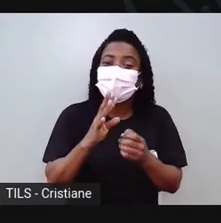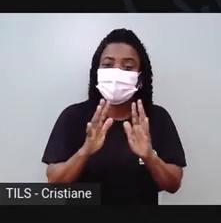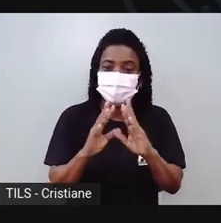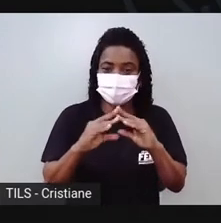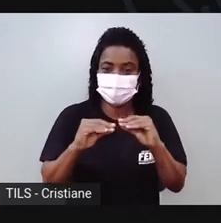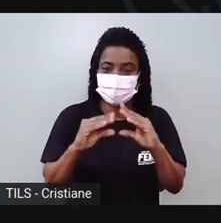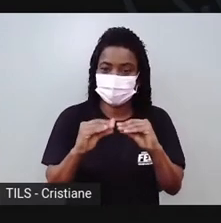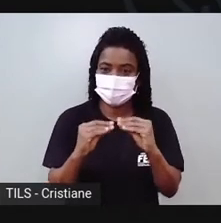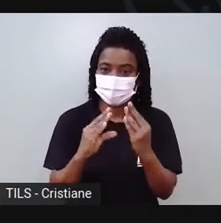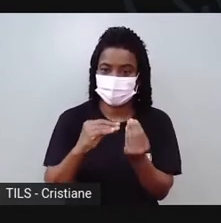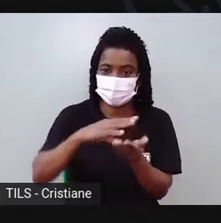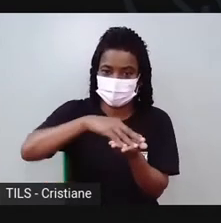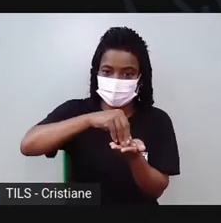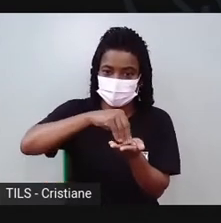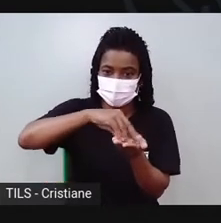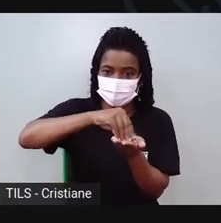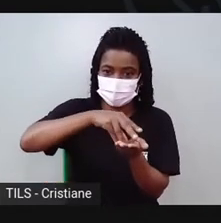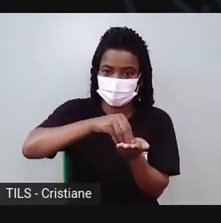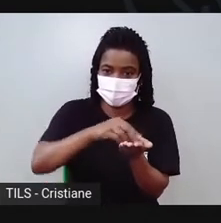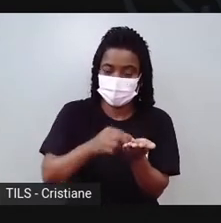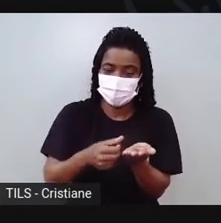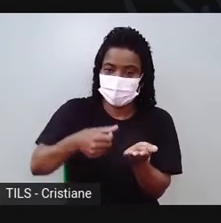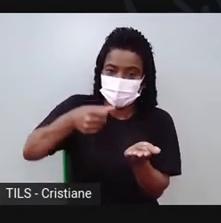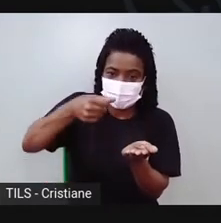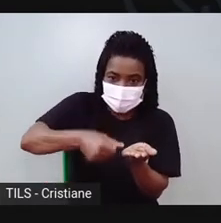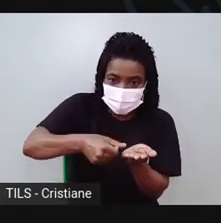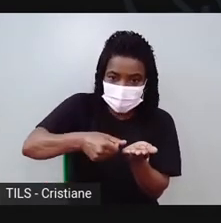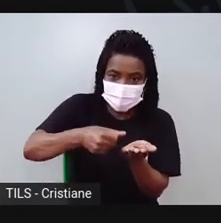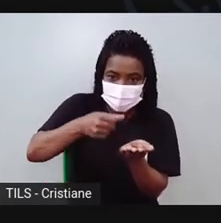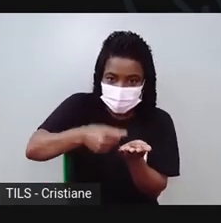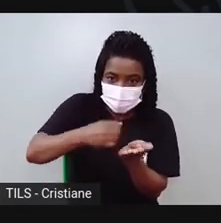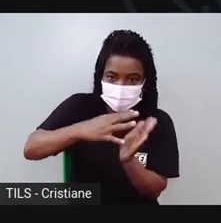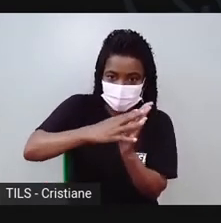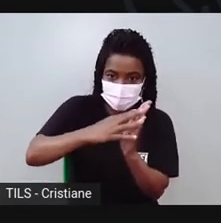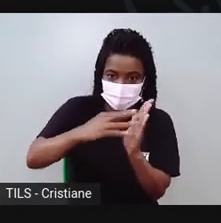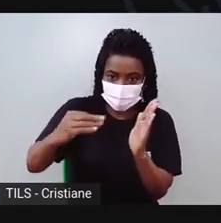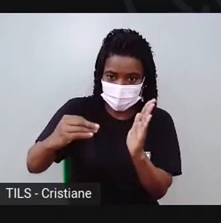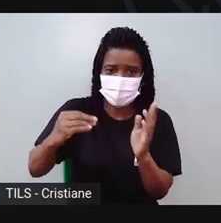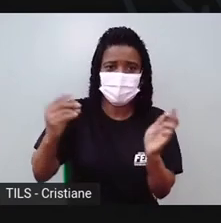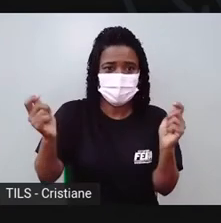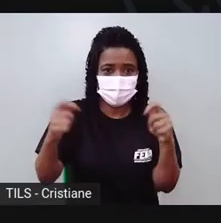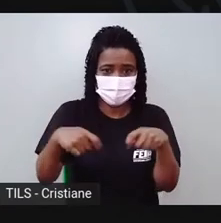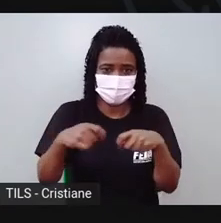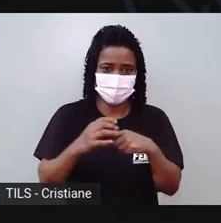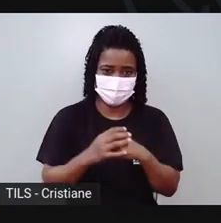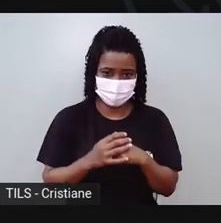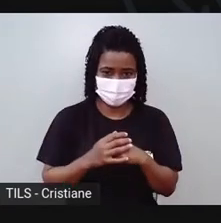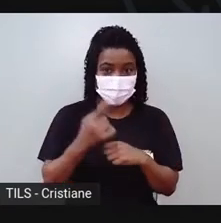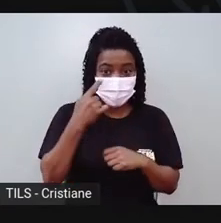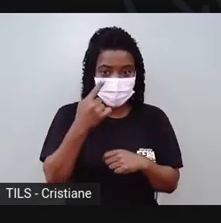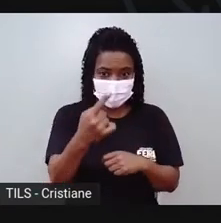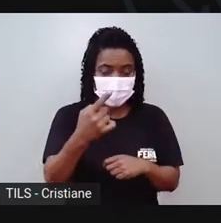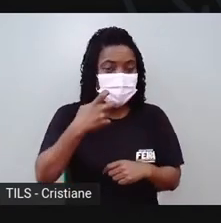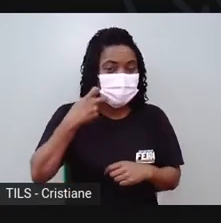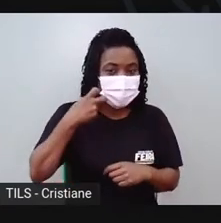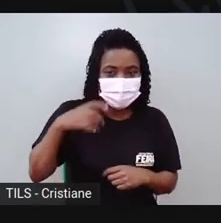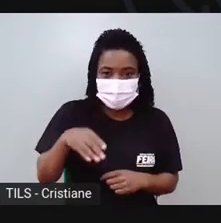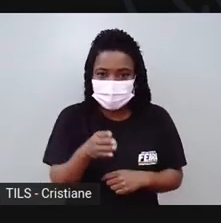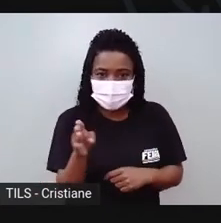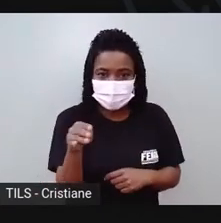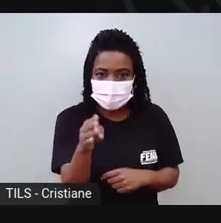tiver pode usar também pra cortar argila. A Pro fez esse peixinho aqui, ó, com ela, com essa